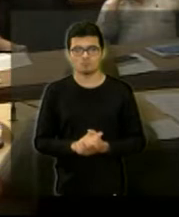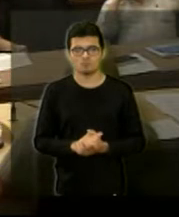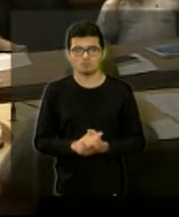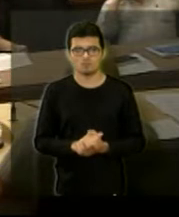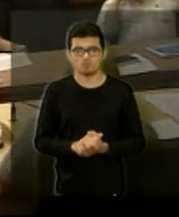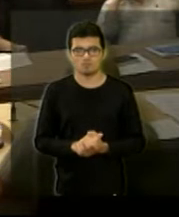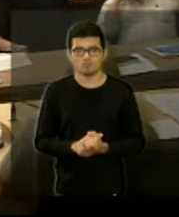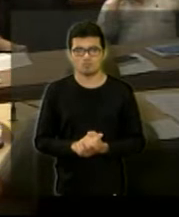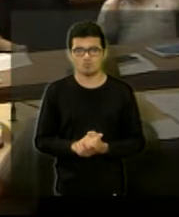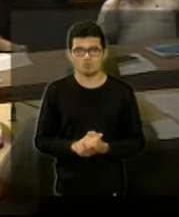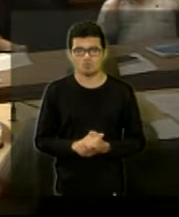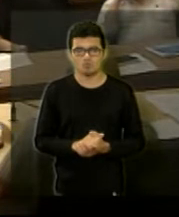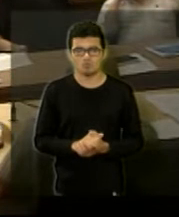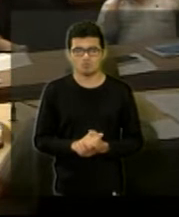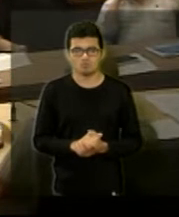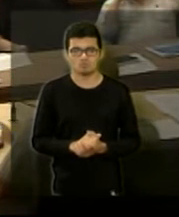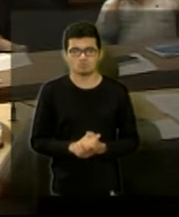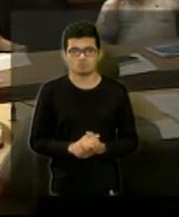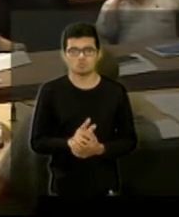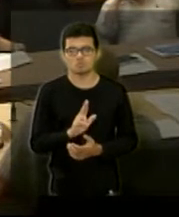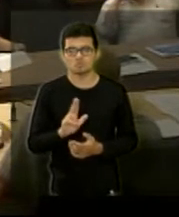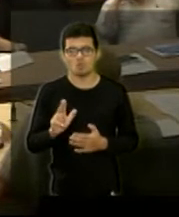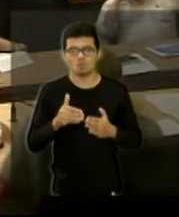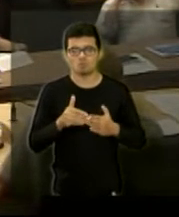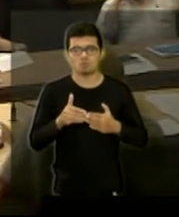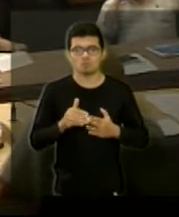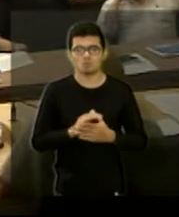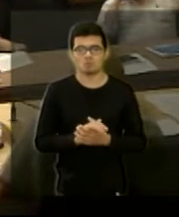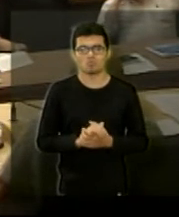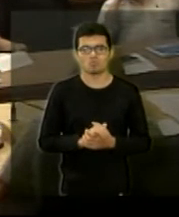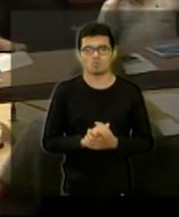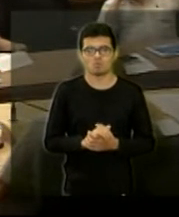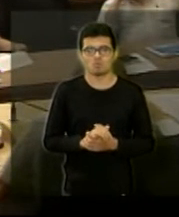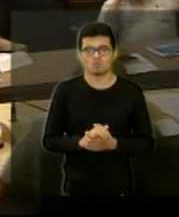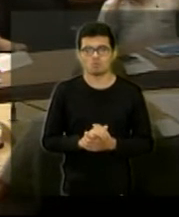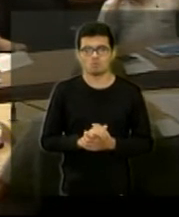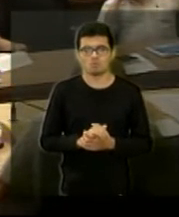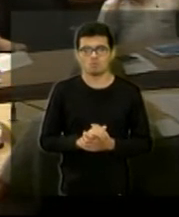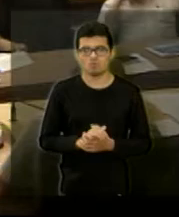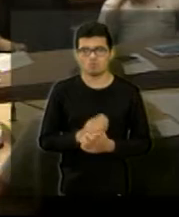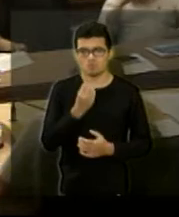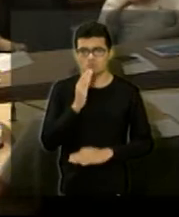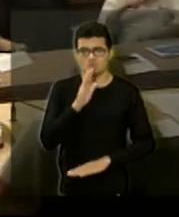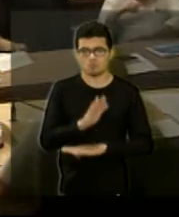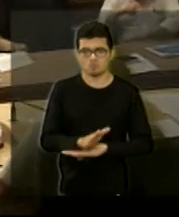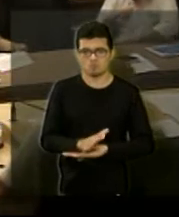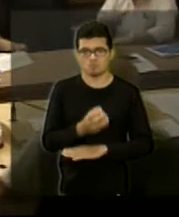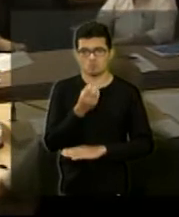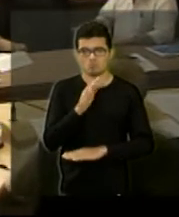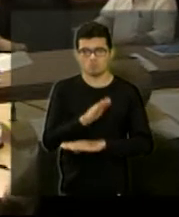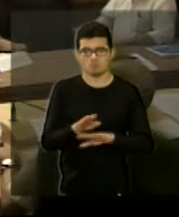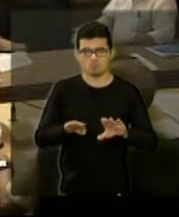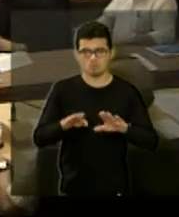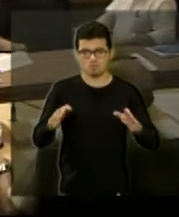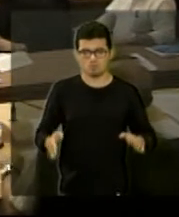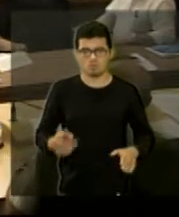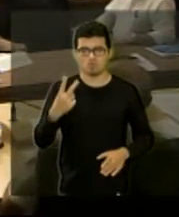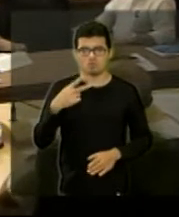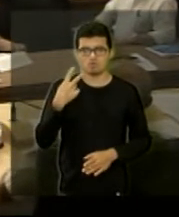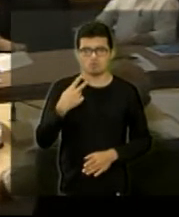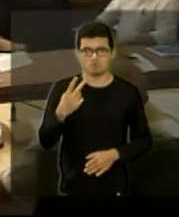por favor, só se identificar. É, boa tarde. Boa tarde, mesa. Boa tarde, vereadores.